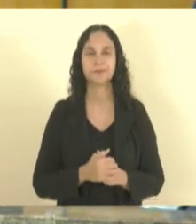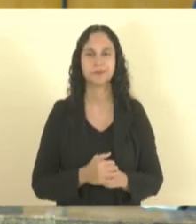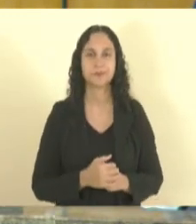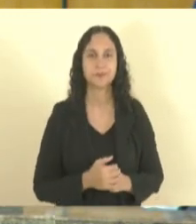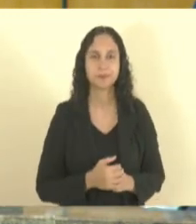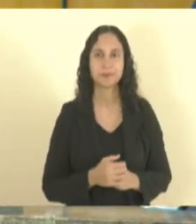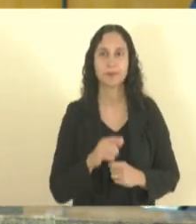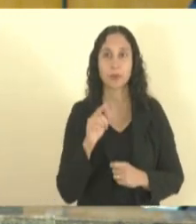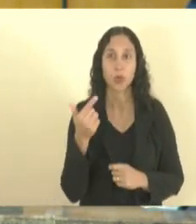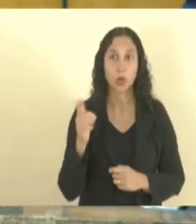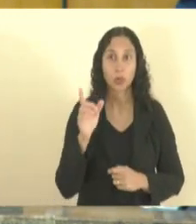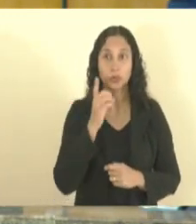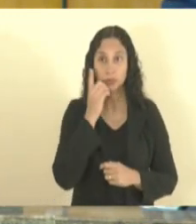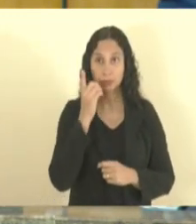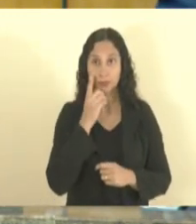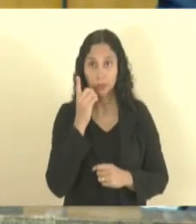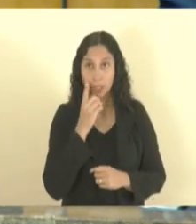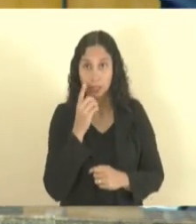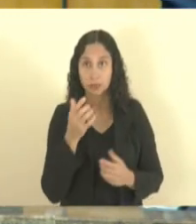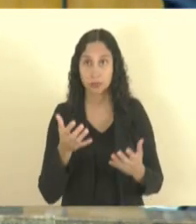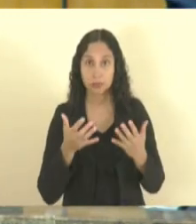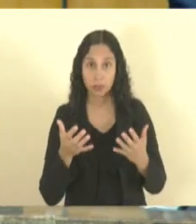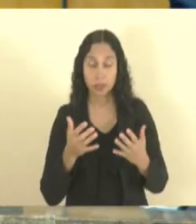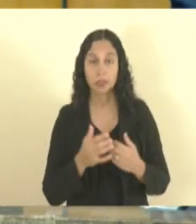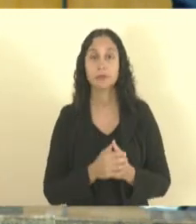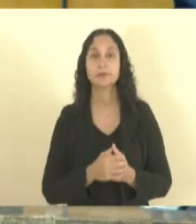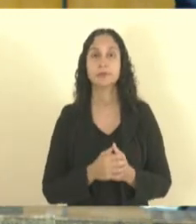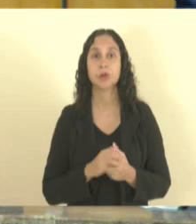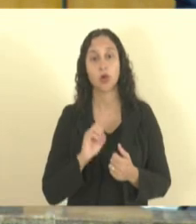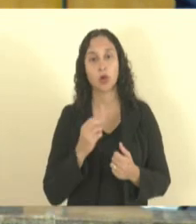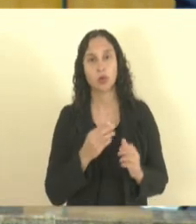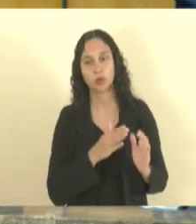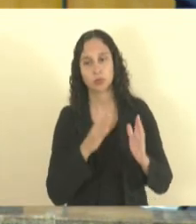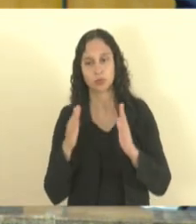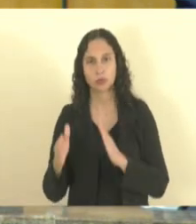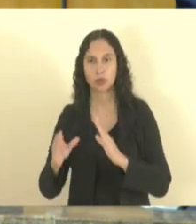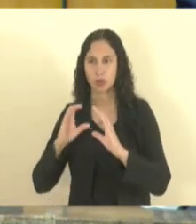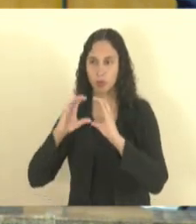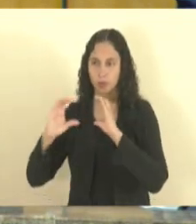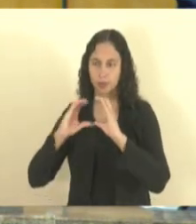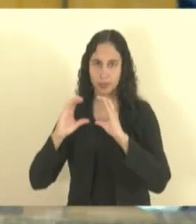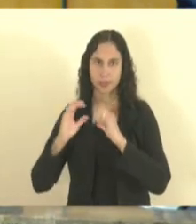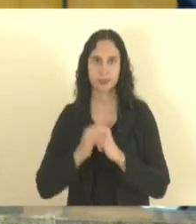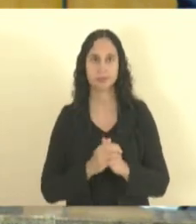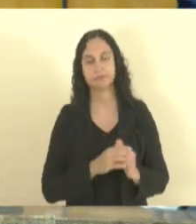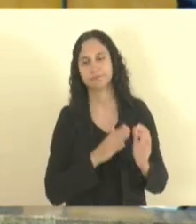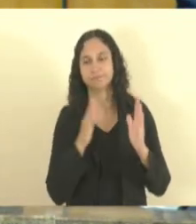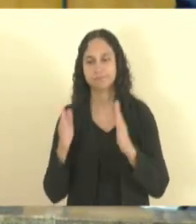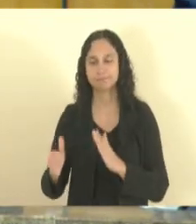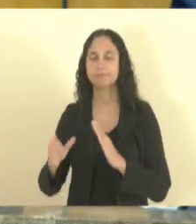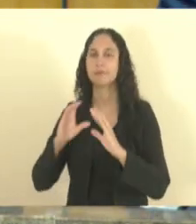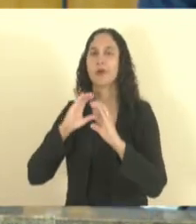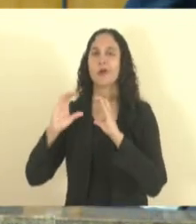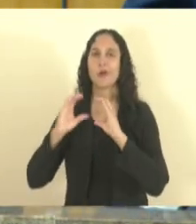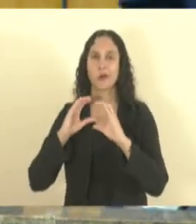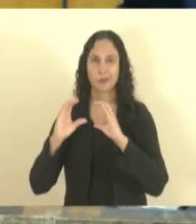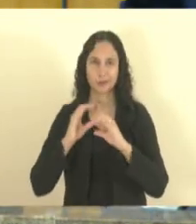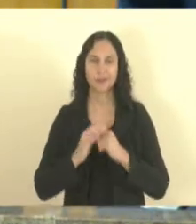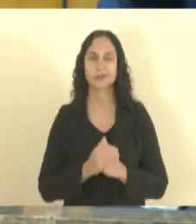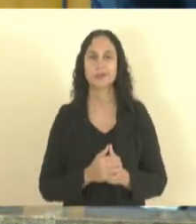algum deputado quer fazer alguma consideração ou posso passar a fase das comunicações então passando a fase das comunicações